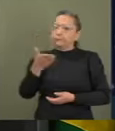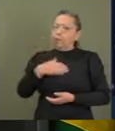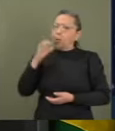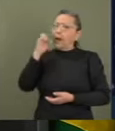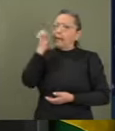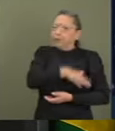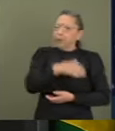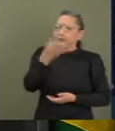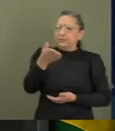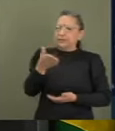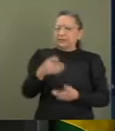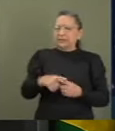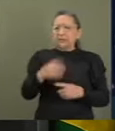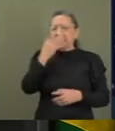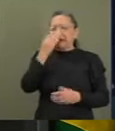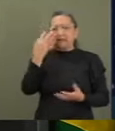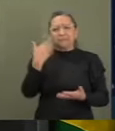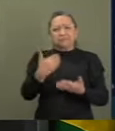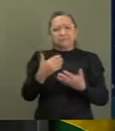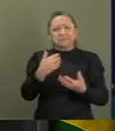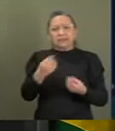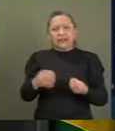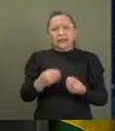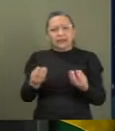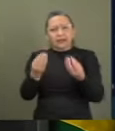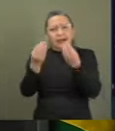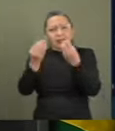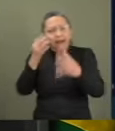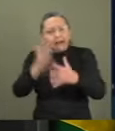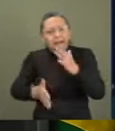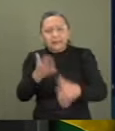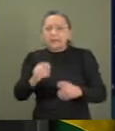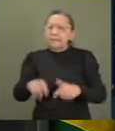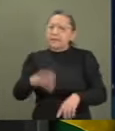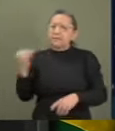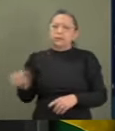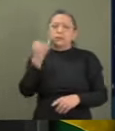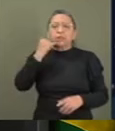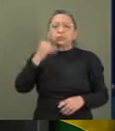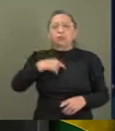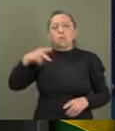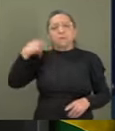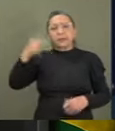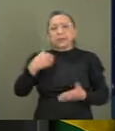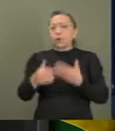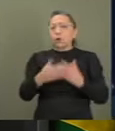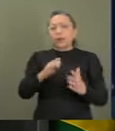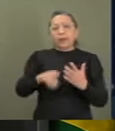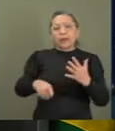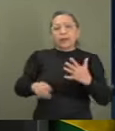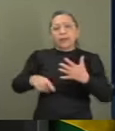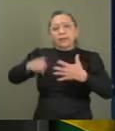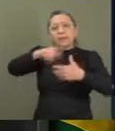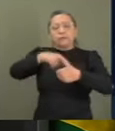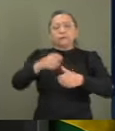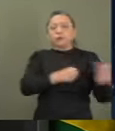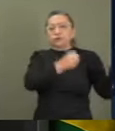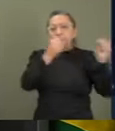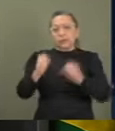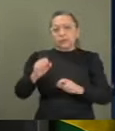banalizando uma das mais importantes prerrogativas de um parlamentar em qualquer nível de poder